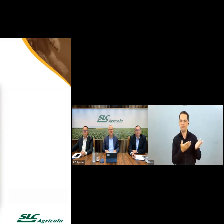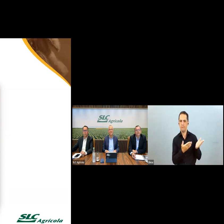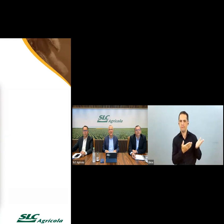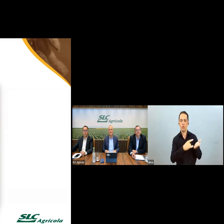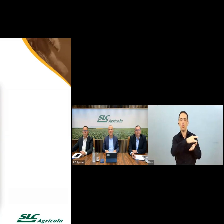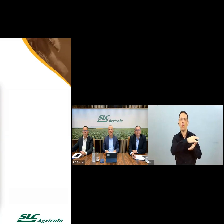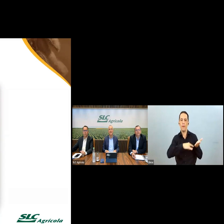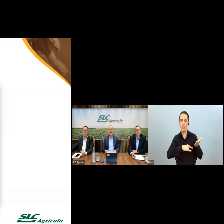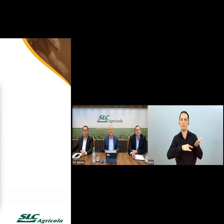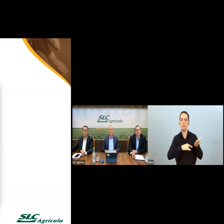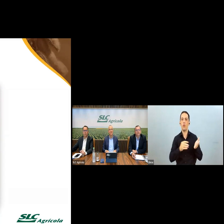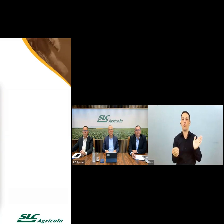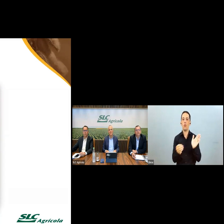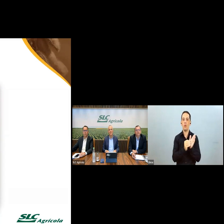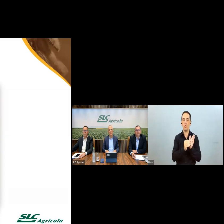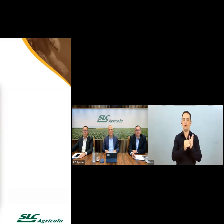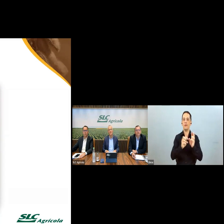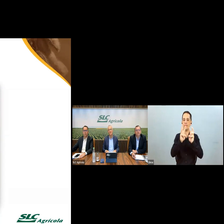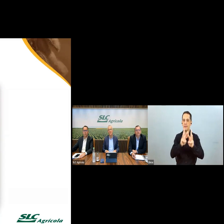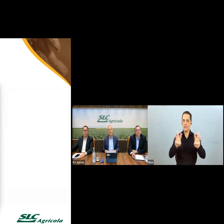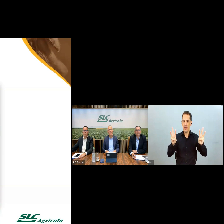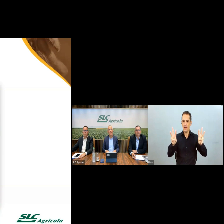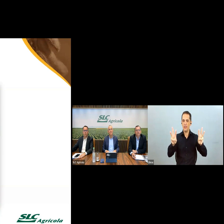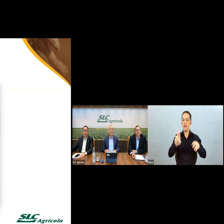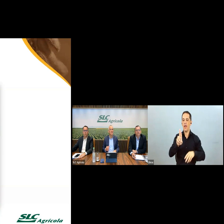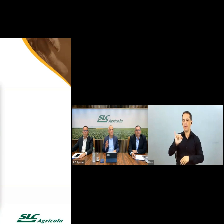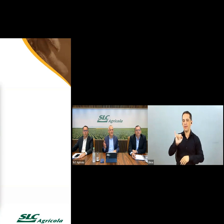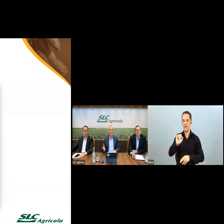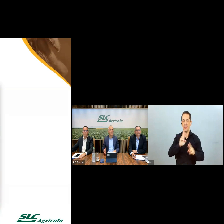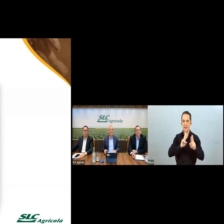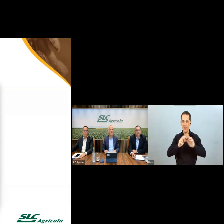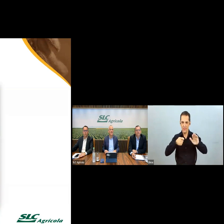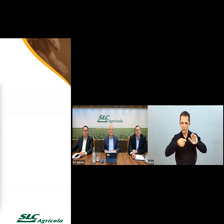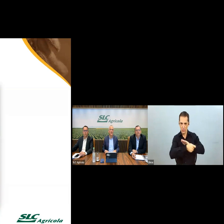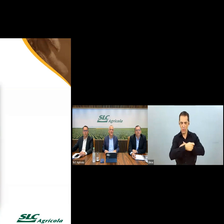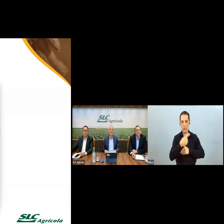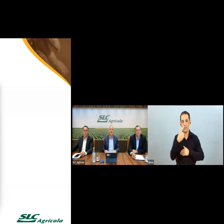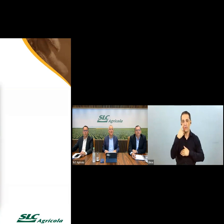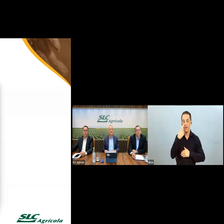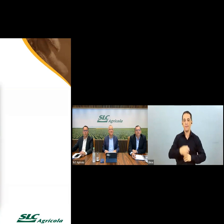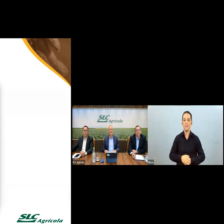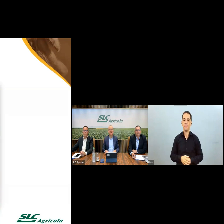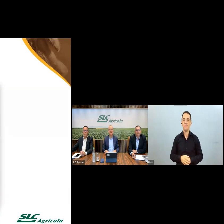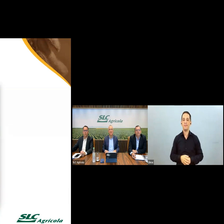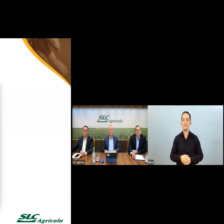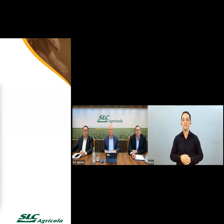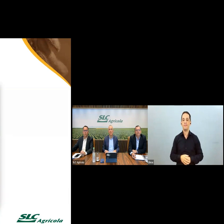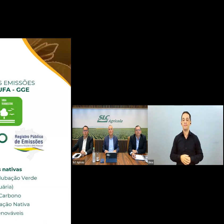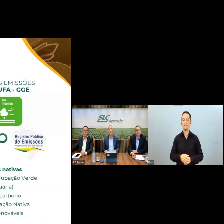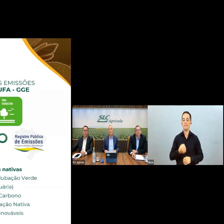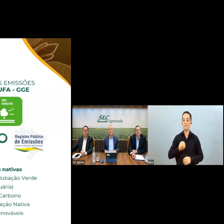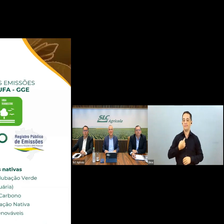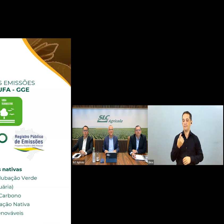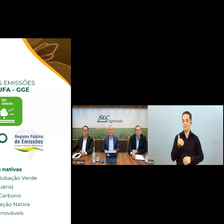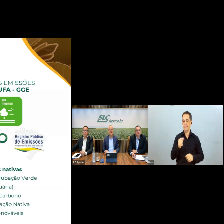disponível no site de Relações com Investidores. Podemos avançar para o slide 16, onde apresentamos o nosso